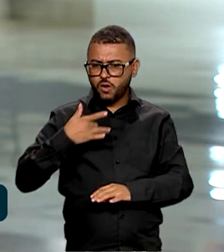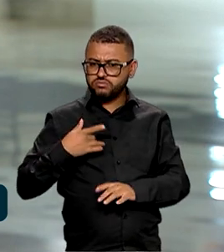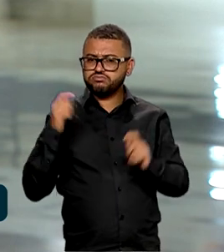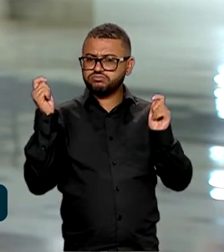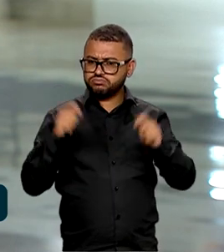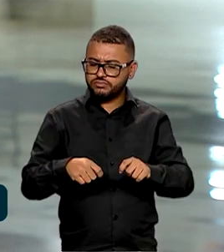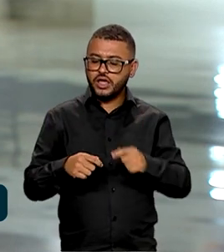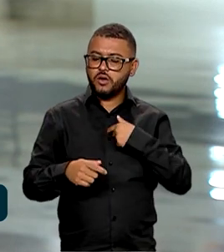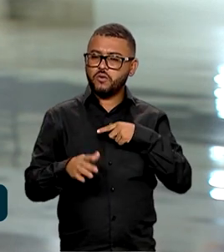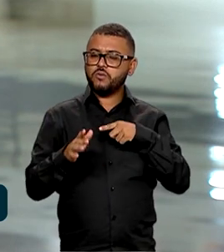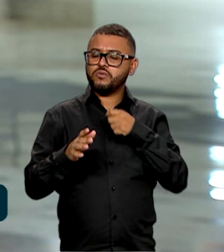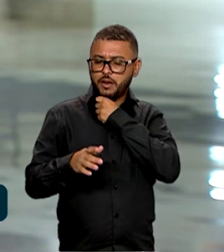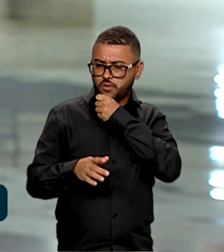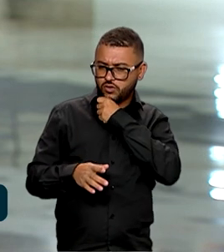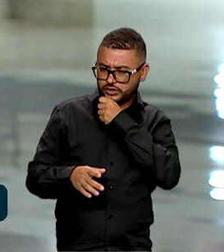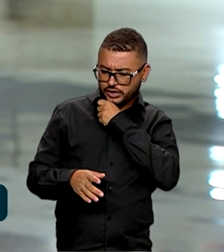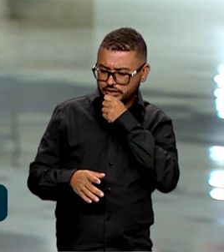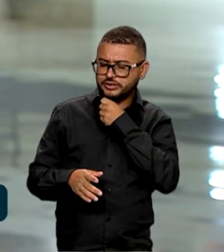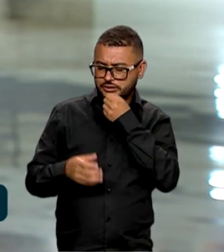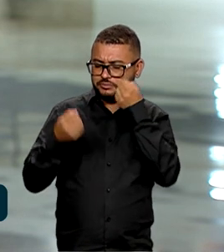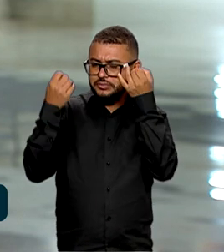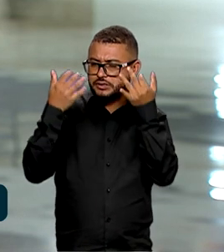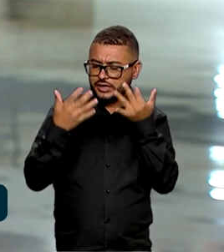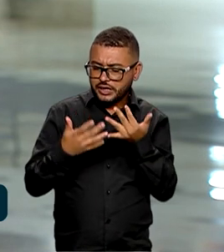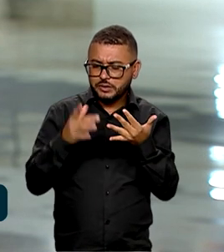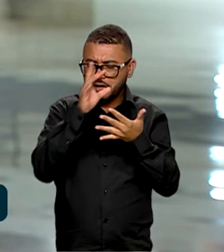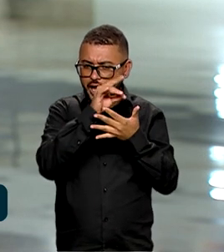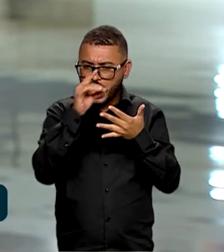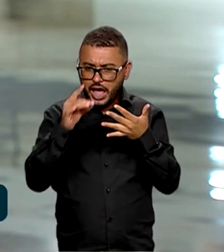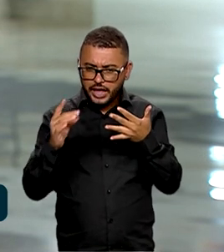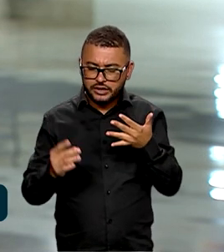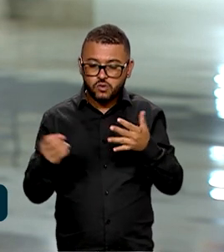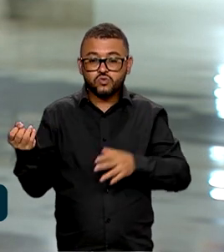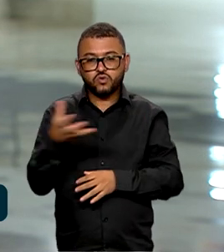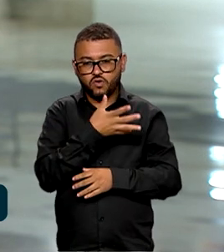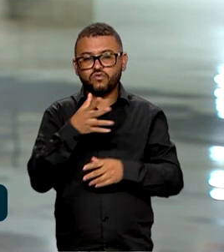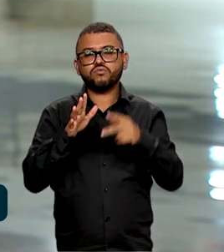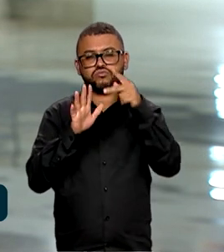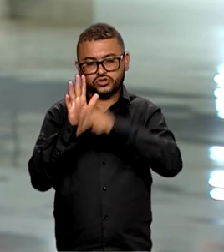Eu properei uma reportagem explicando esses pilares do novo PAC.